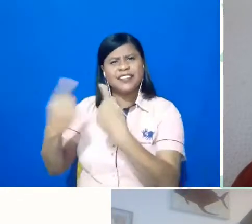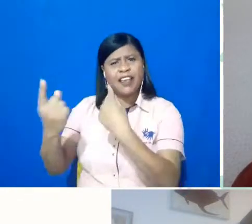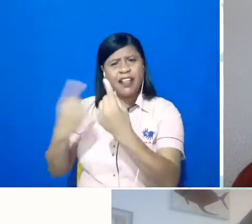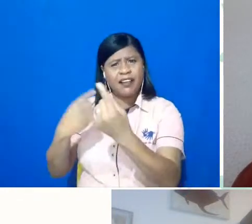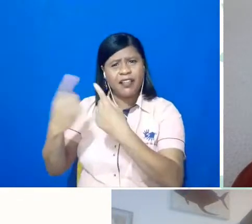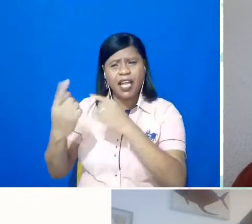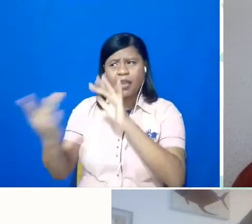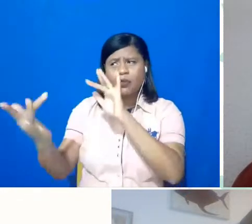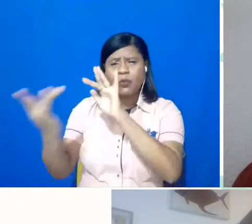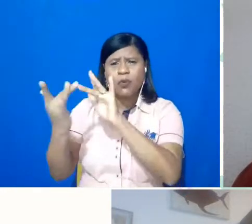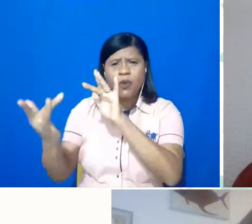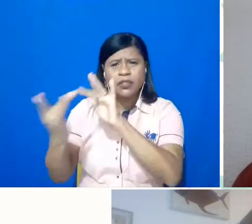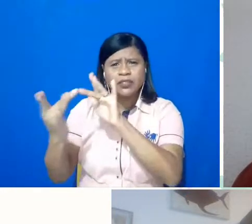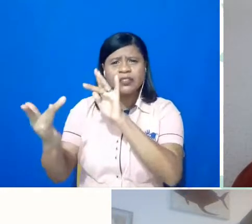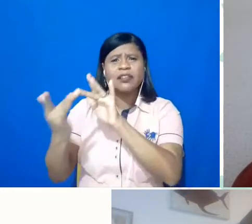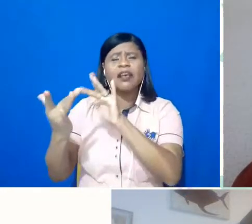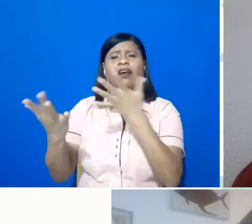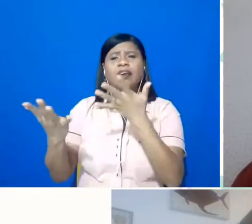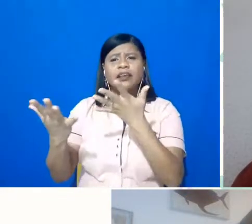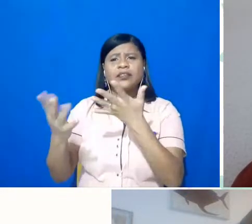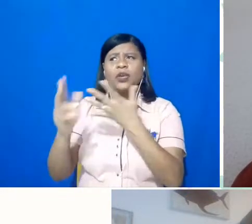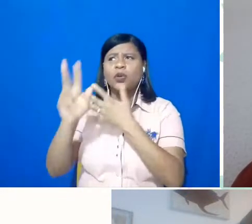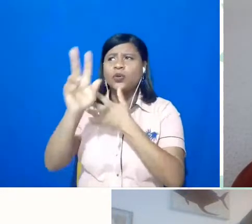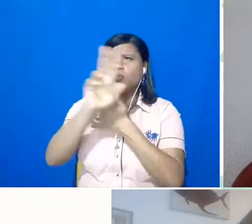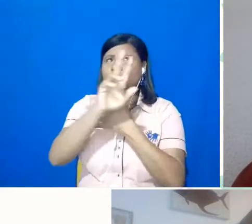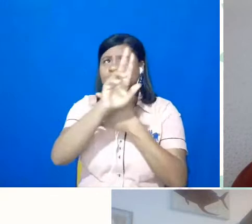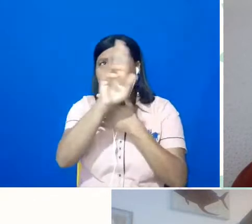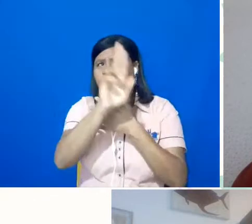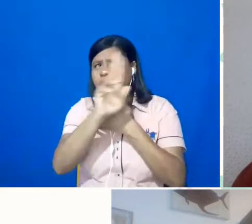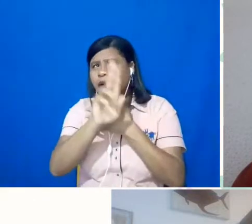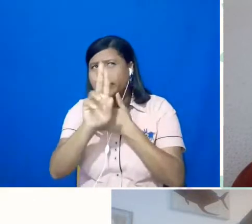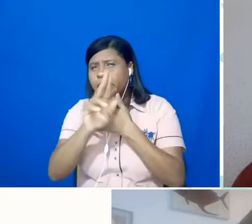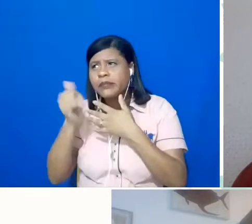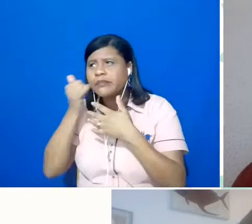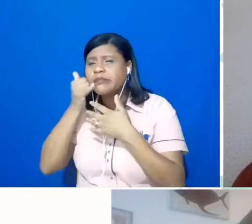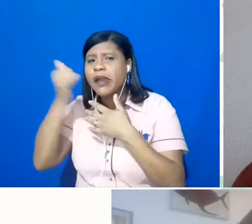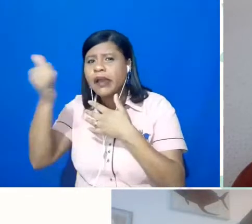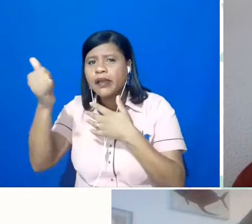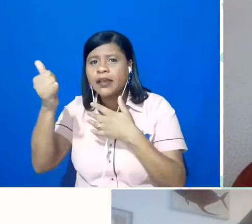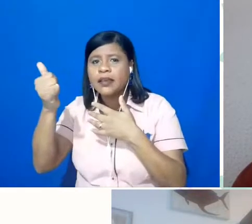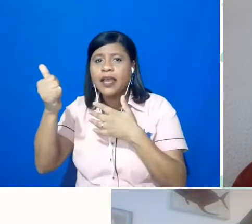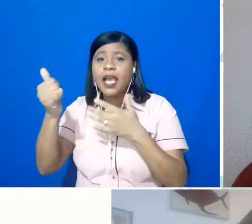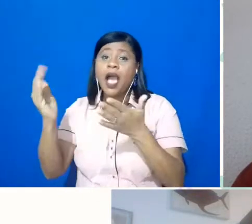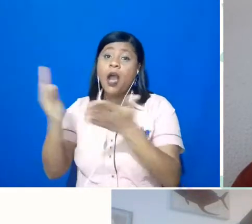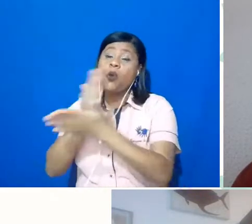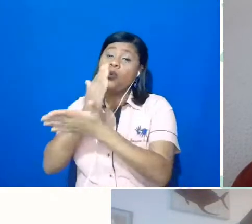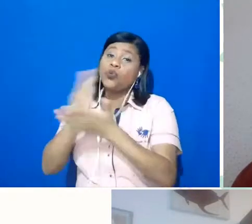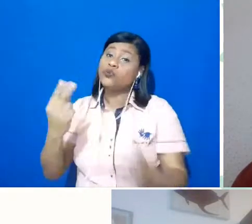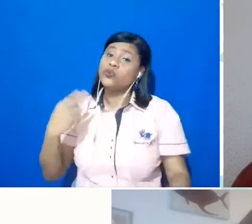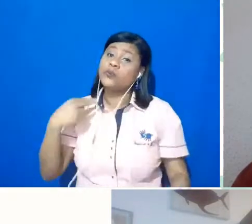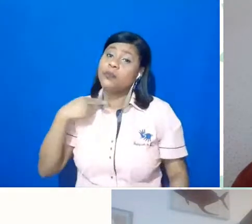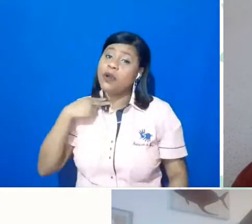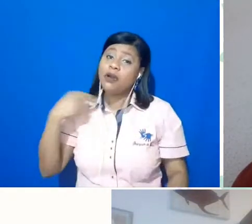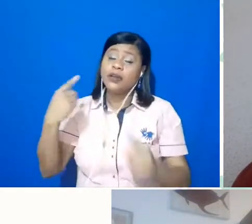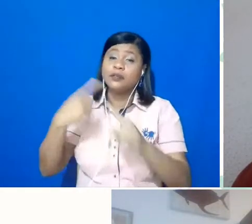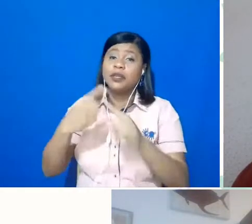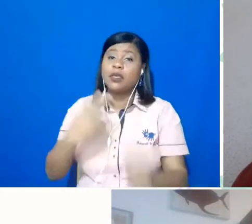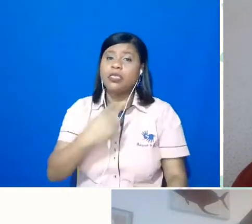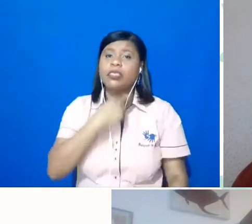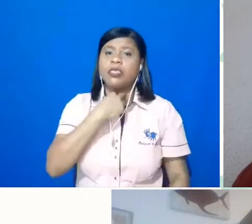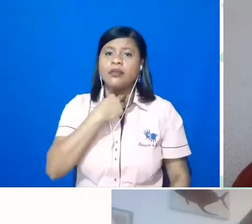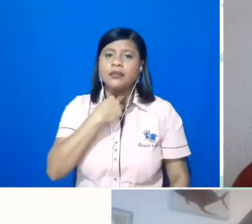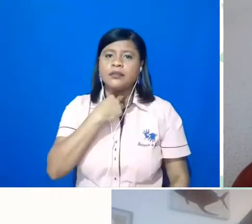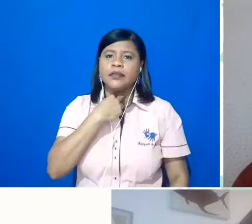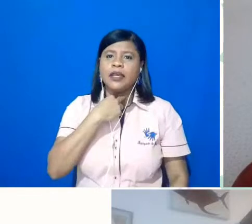contato com os nomes que a gente levanta, nem todo mundo pode, né, questão de agenda e tudo mais, aí a gente recebe uma